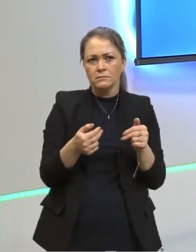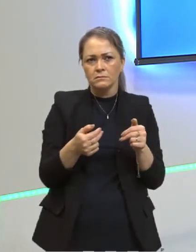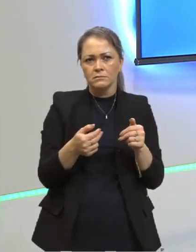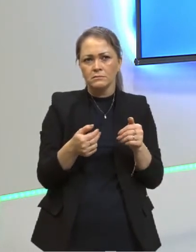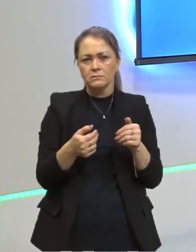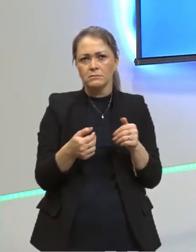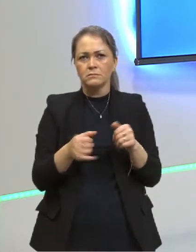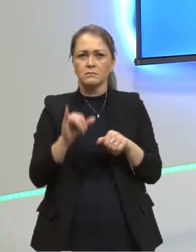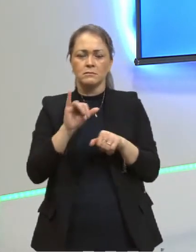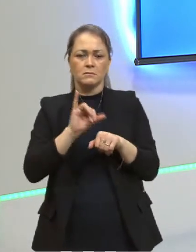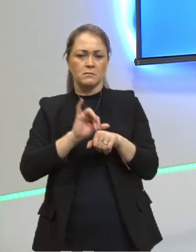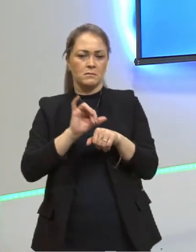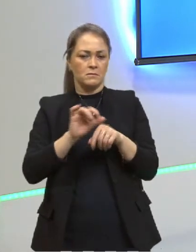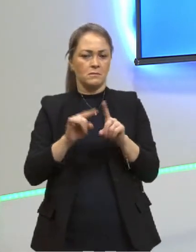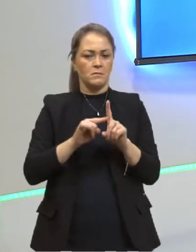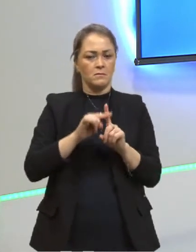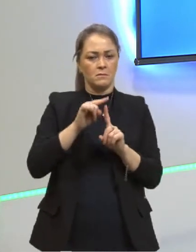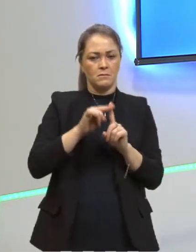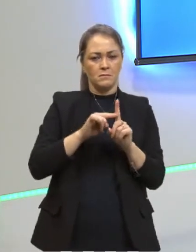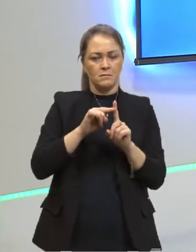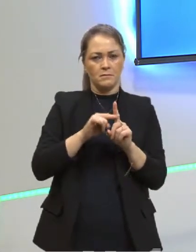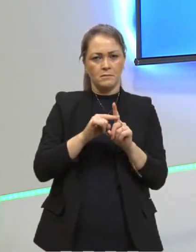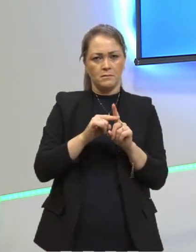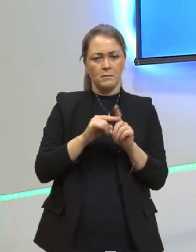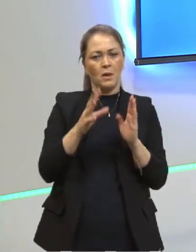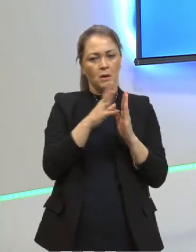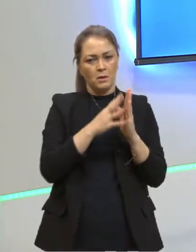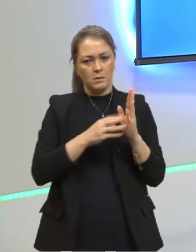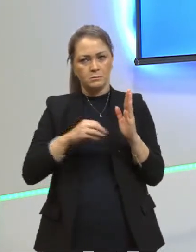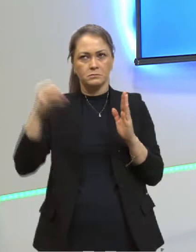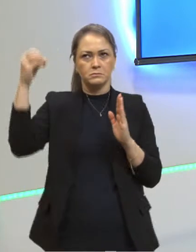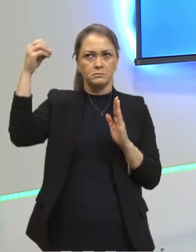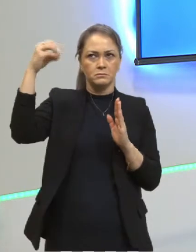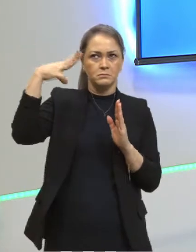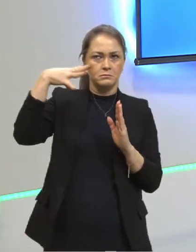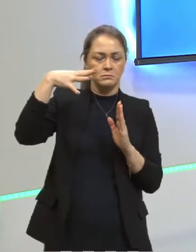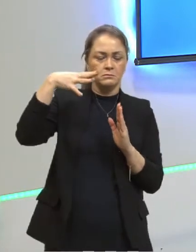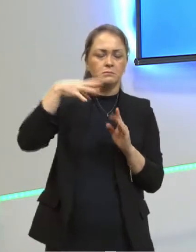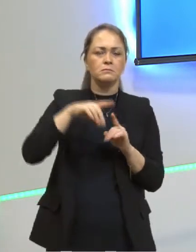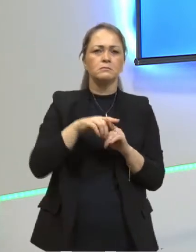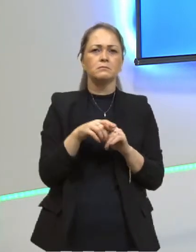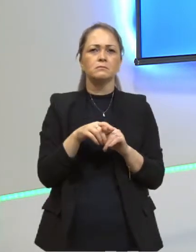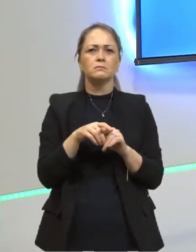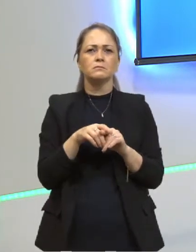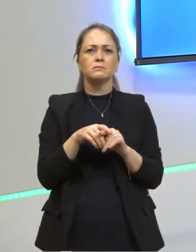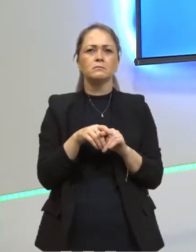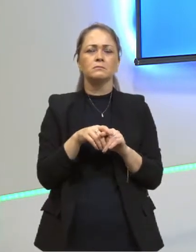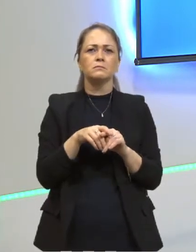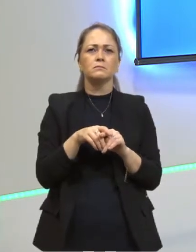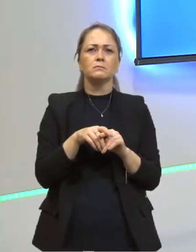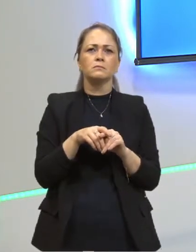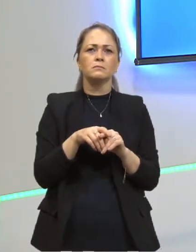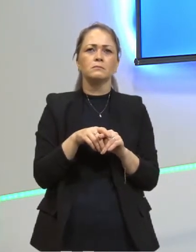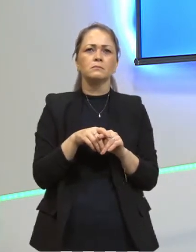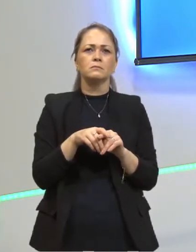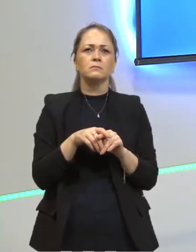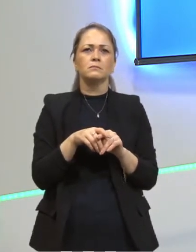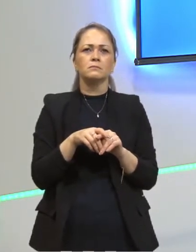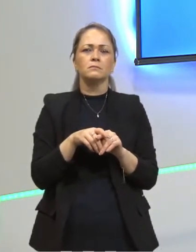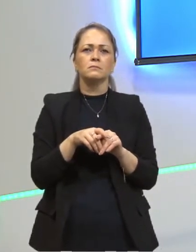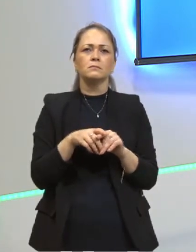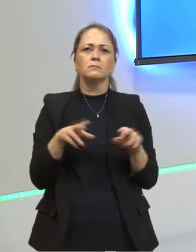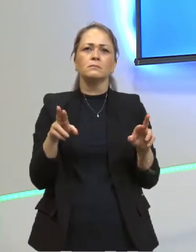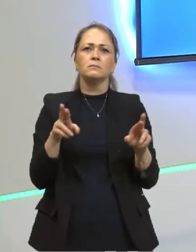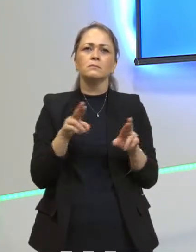temperatura, que emita luz, ou o corpo está ligado em